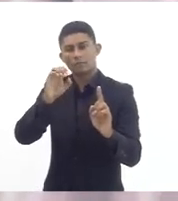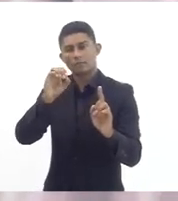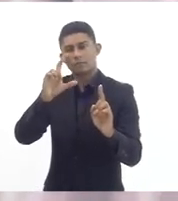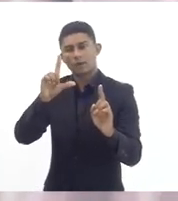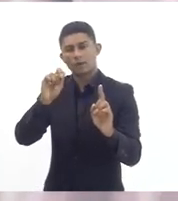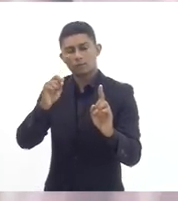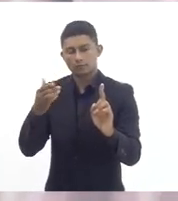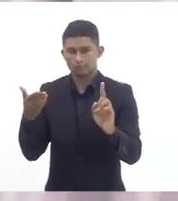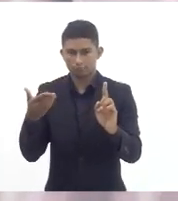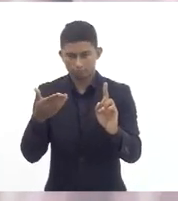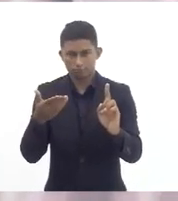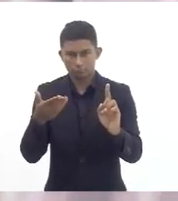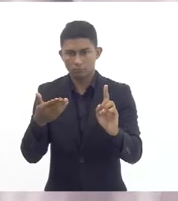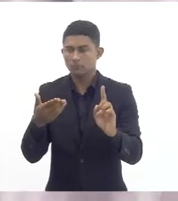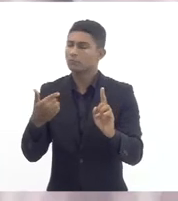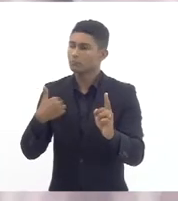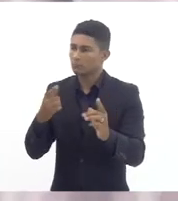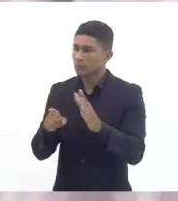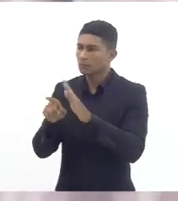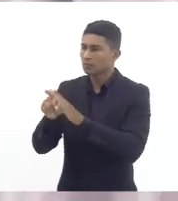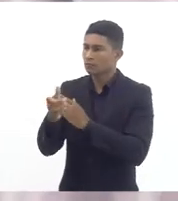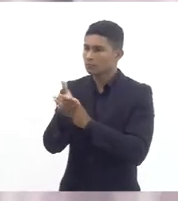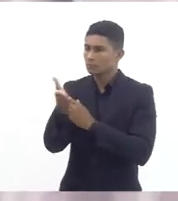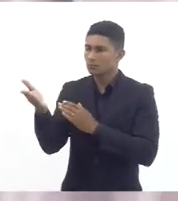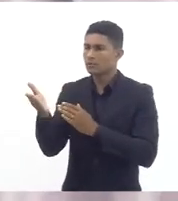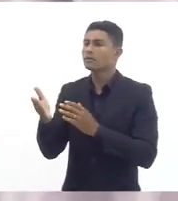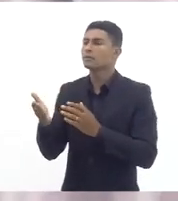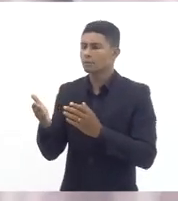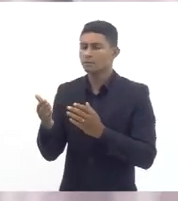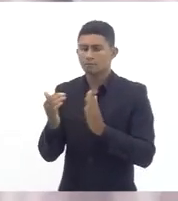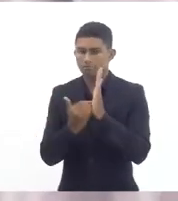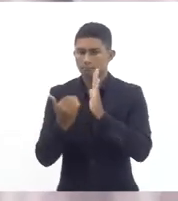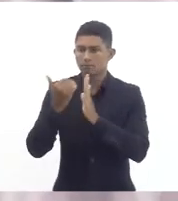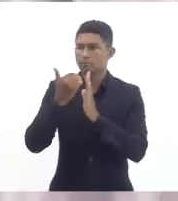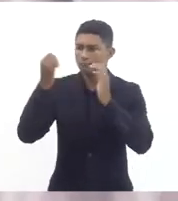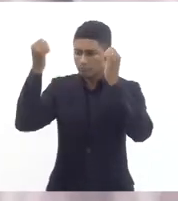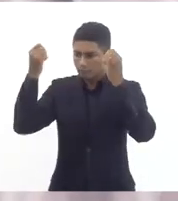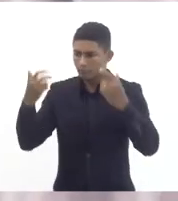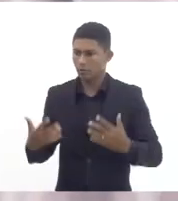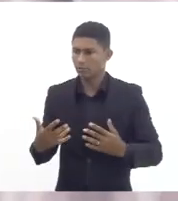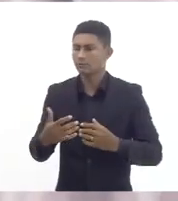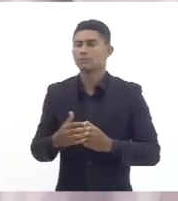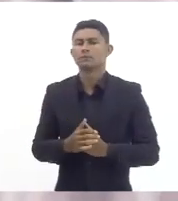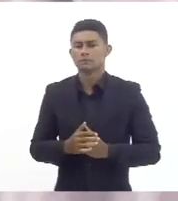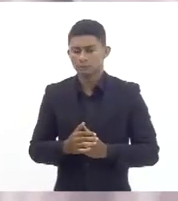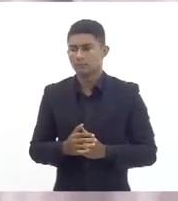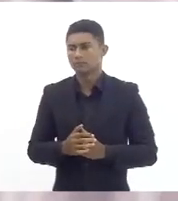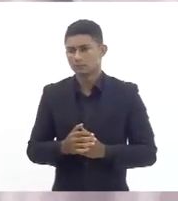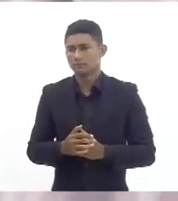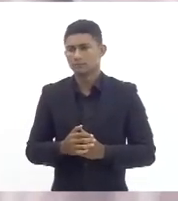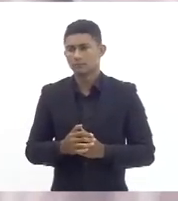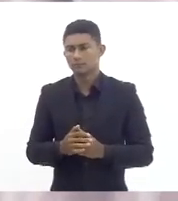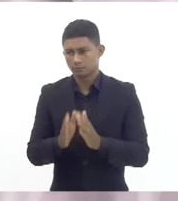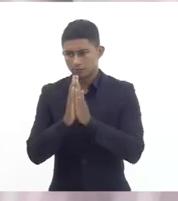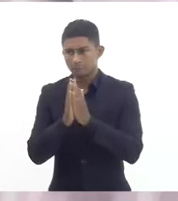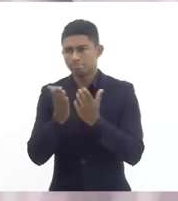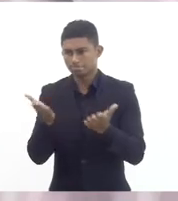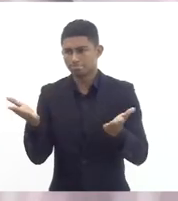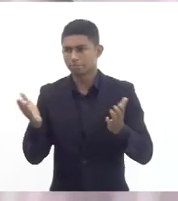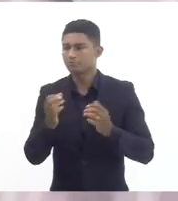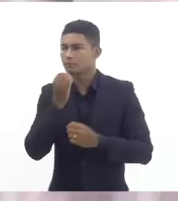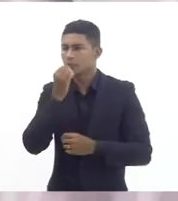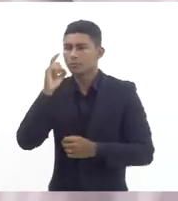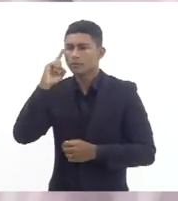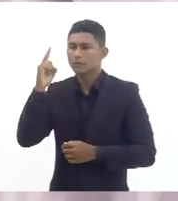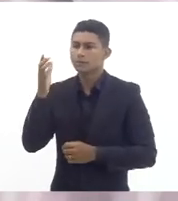que acho que a Defensoria e o Ministério Público vão poder conversar porque tem uma esfera de atuação que pode nos auxiliar a todos na busca de soluções bom